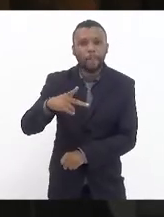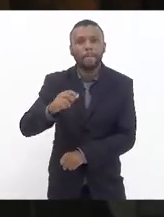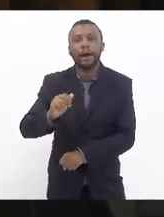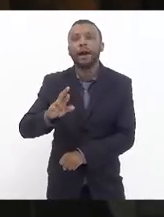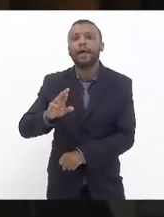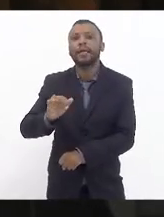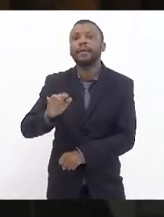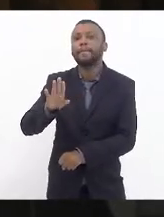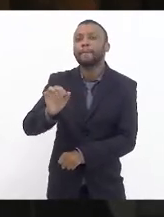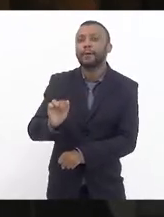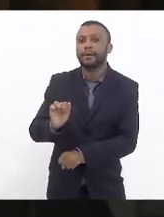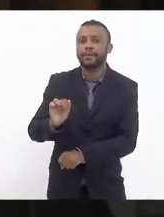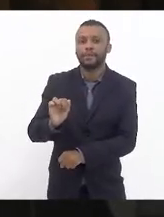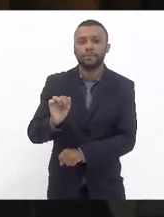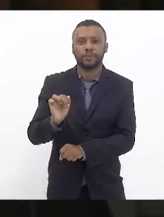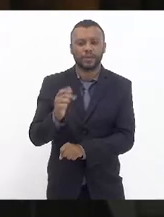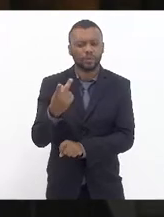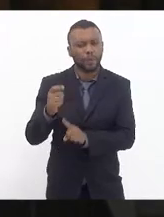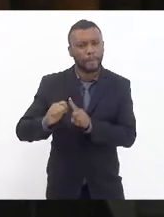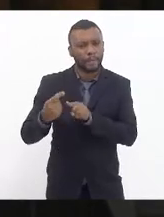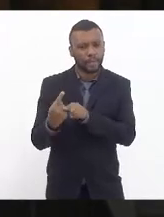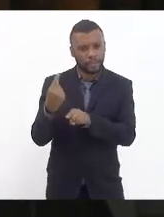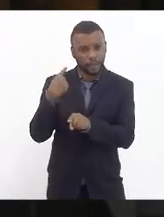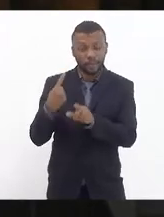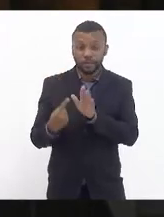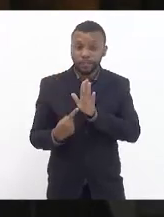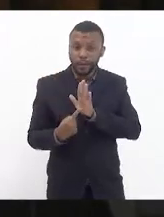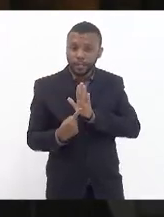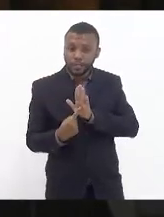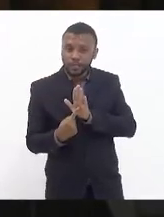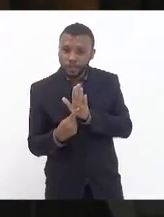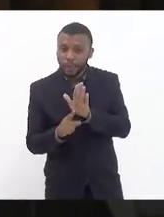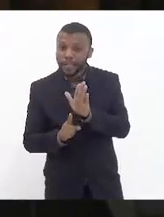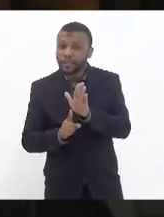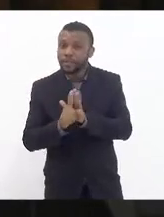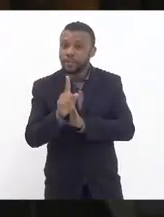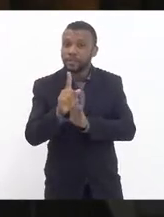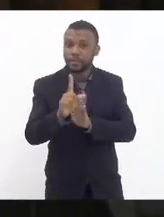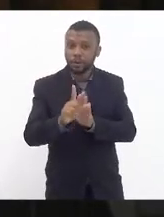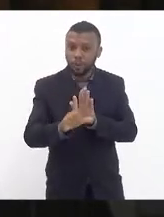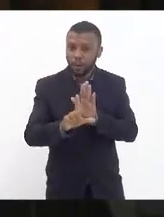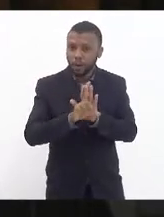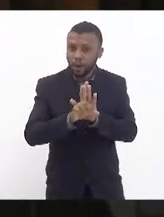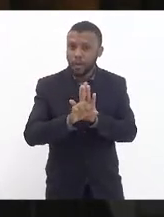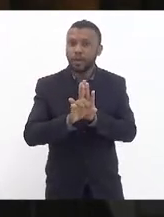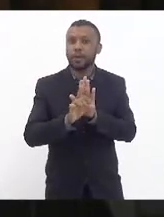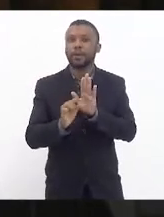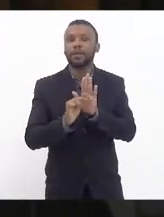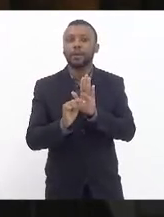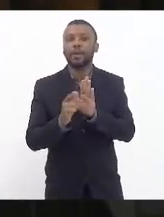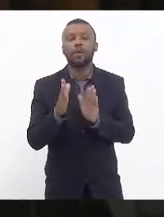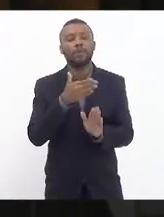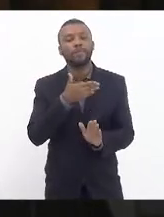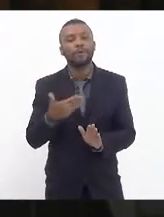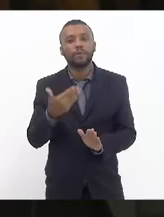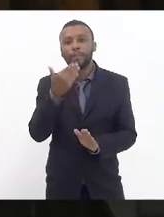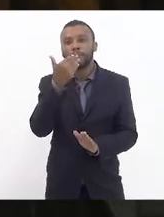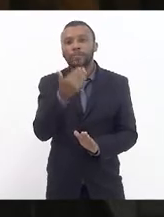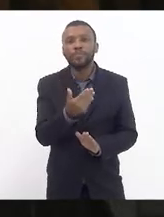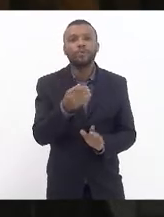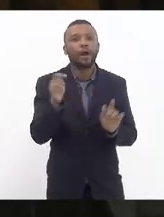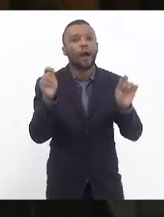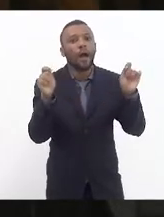meses atrás, eu fiz uma indicação legislativa ao governo do estado solicitando a possibilidade